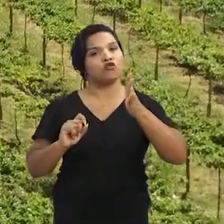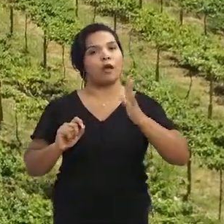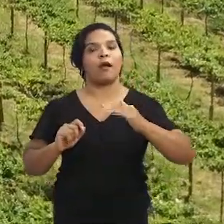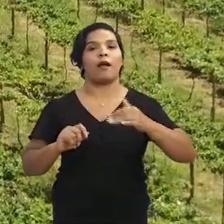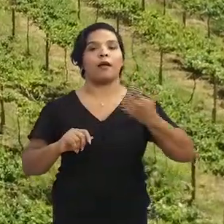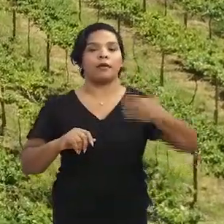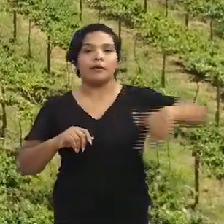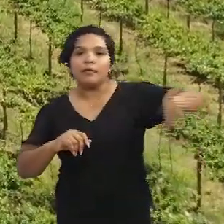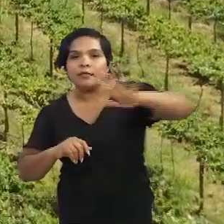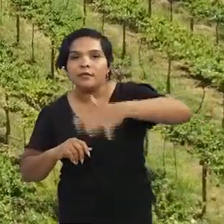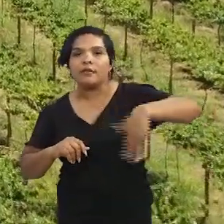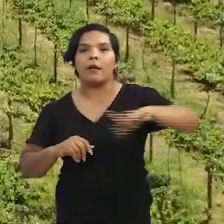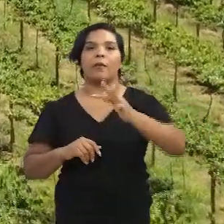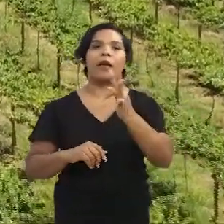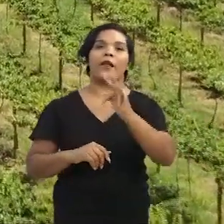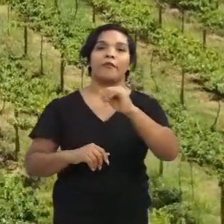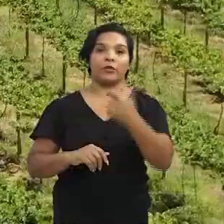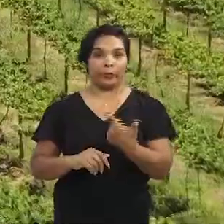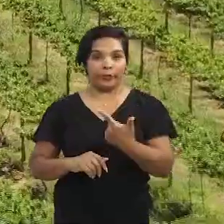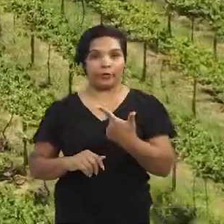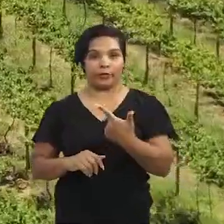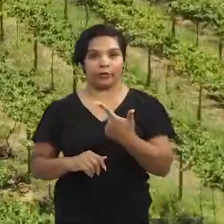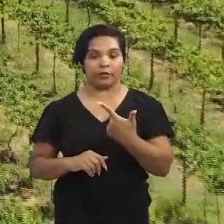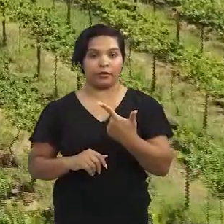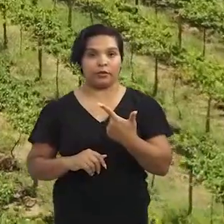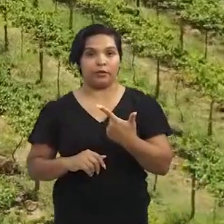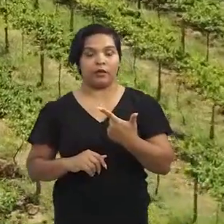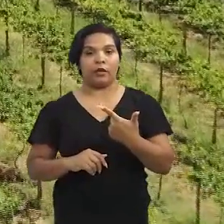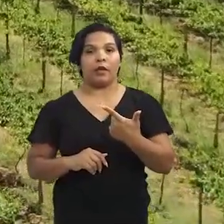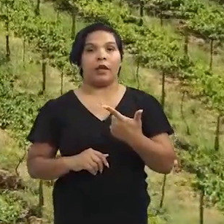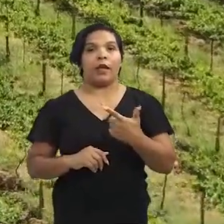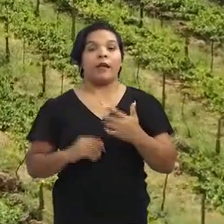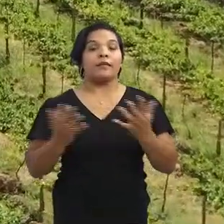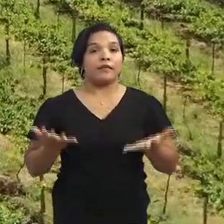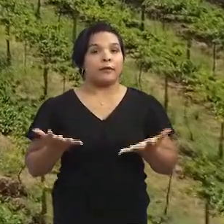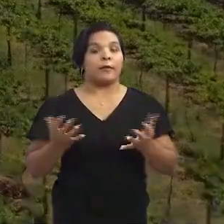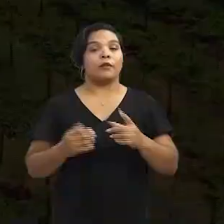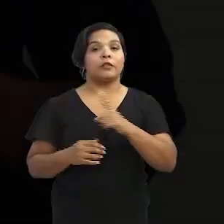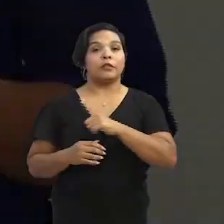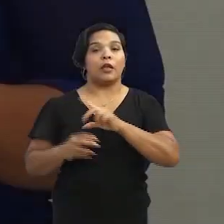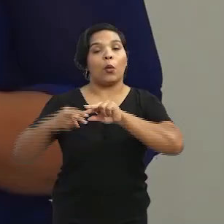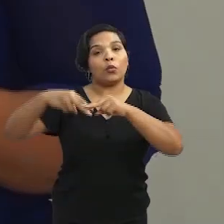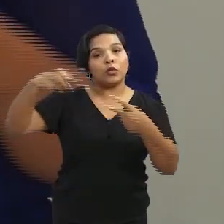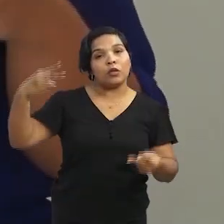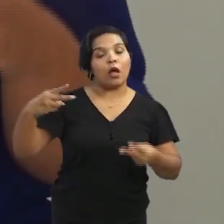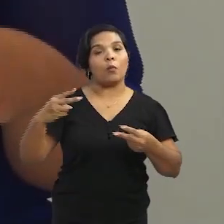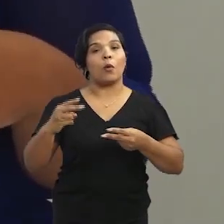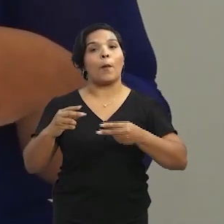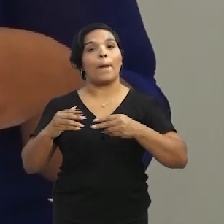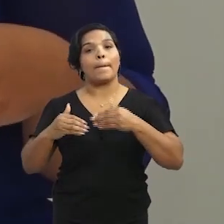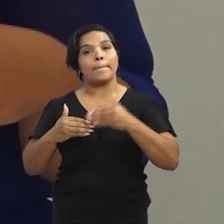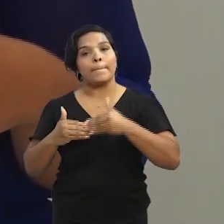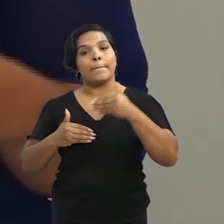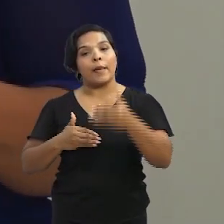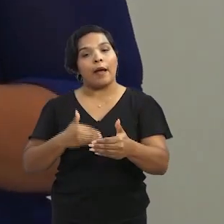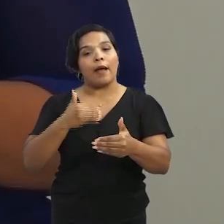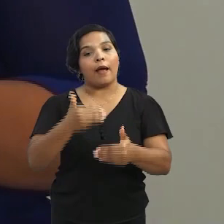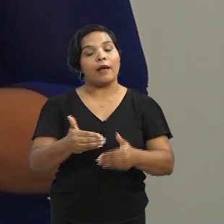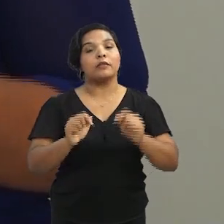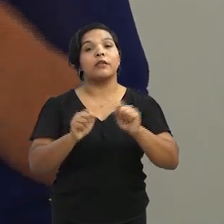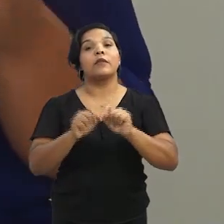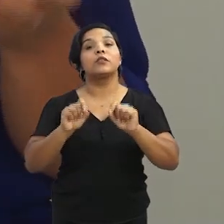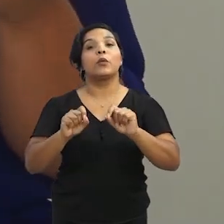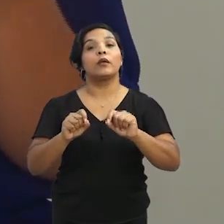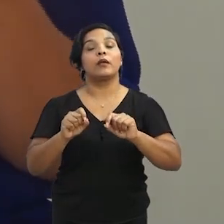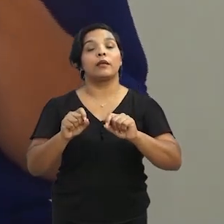já em campo com a F2. Assim, quando a gente tem a avaliação dos genótipos, os próximos passos do programa de